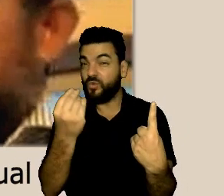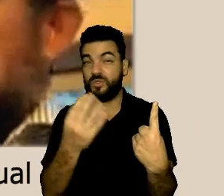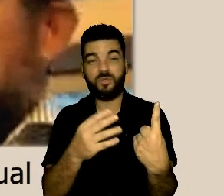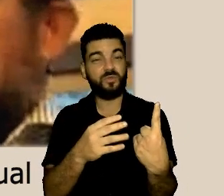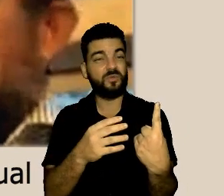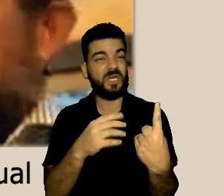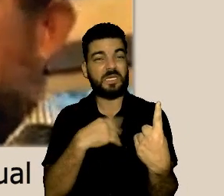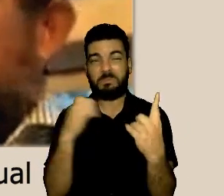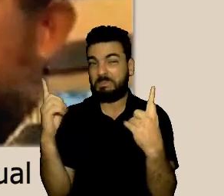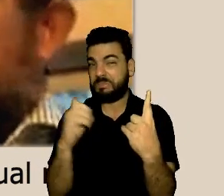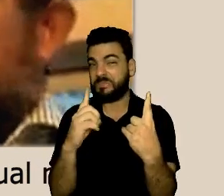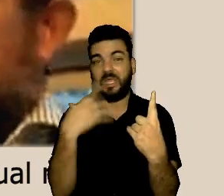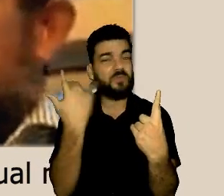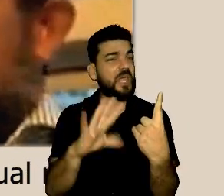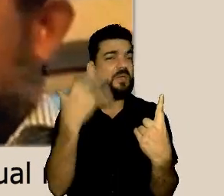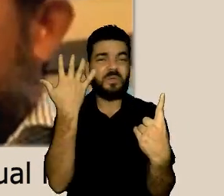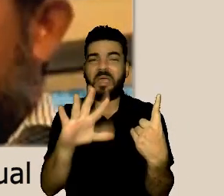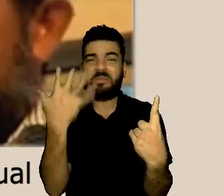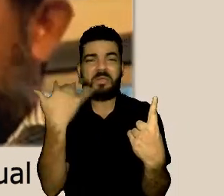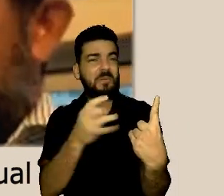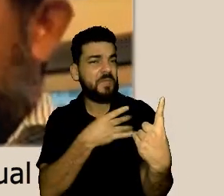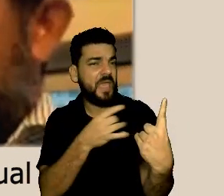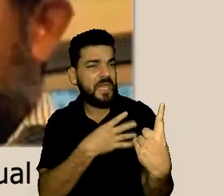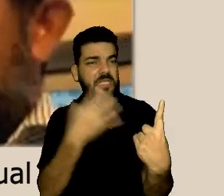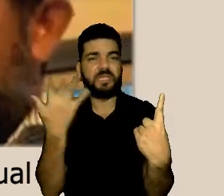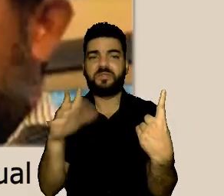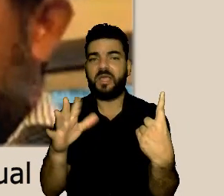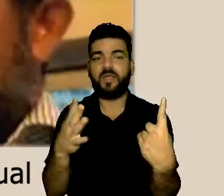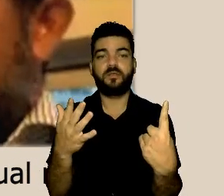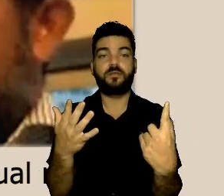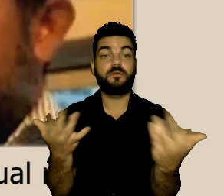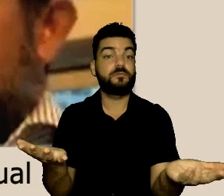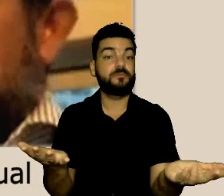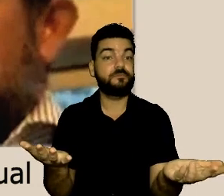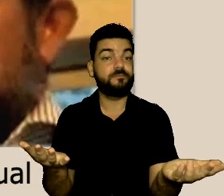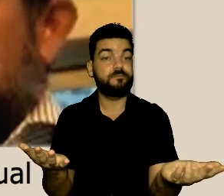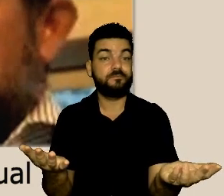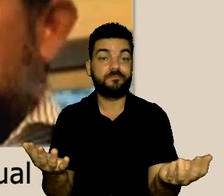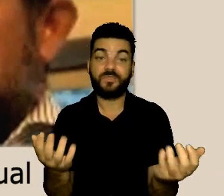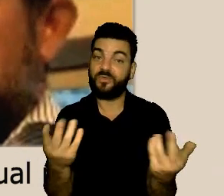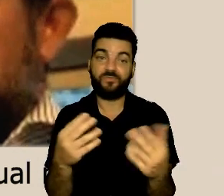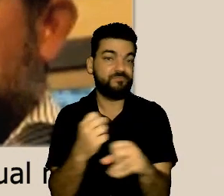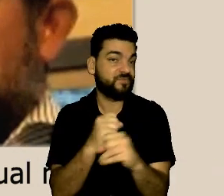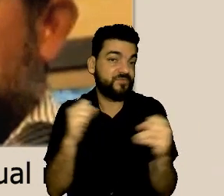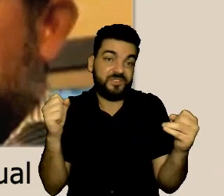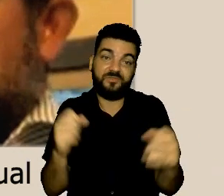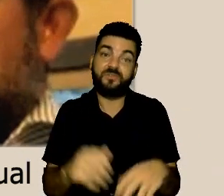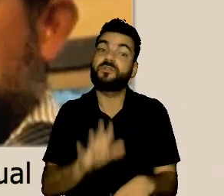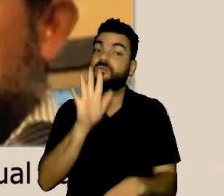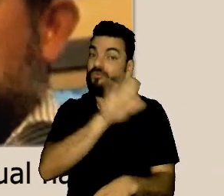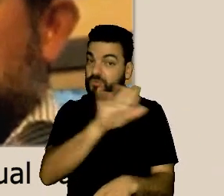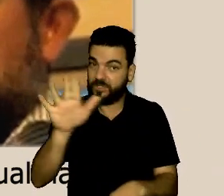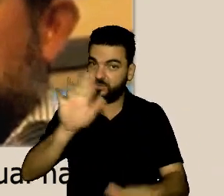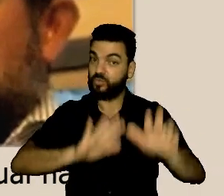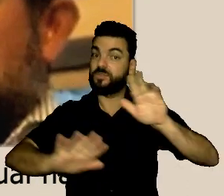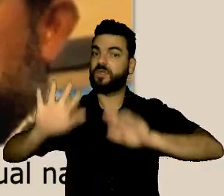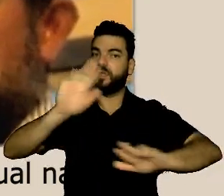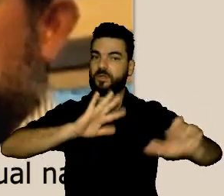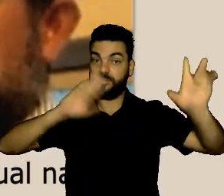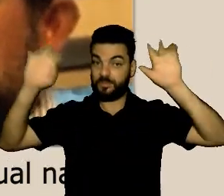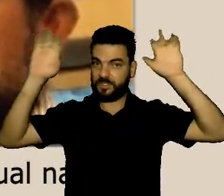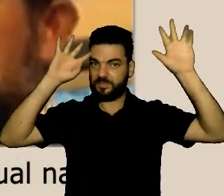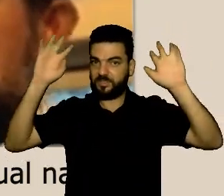é tão grande que ela não consegue passar perto na mesma calçada do local que ela trabalhou então